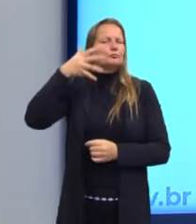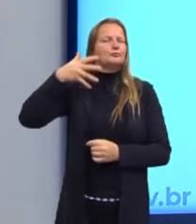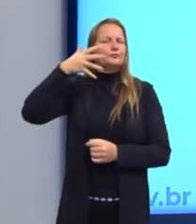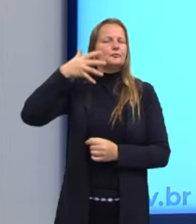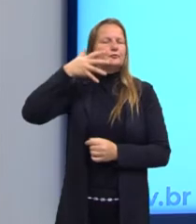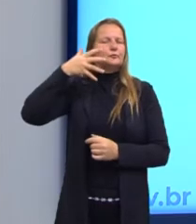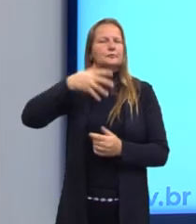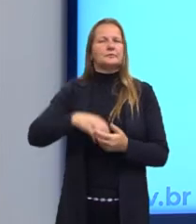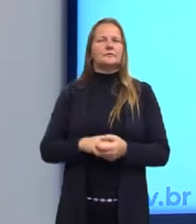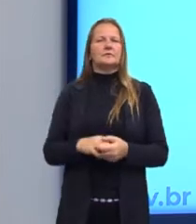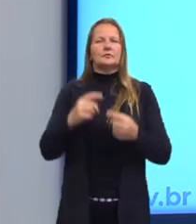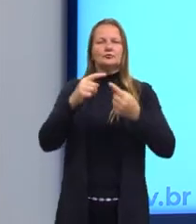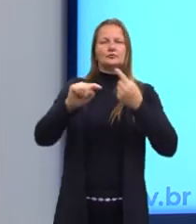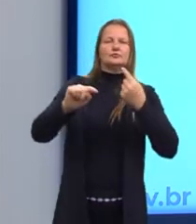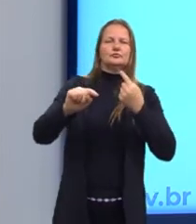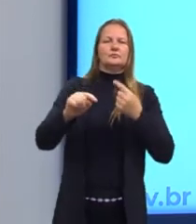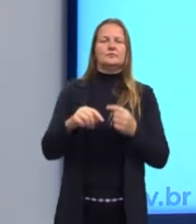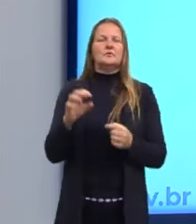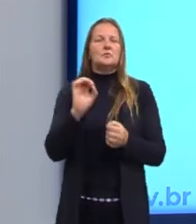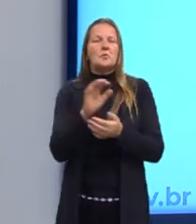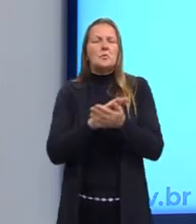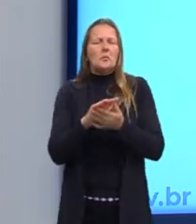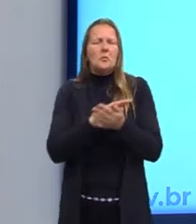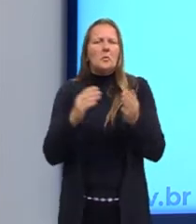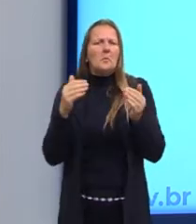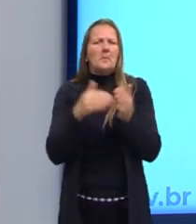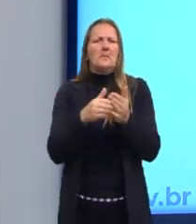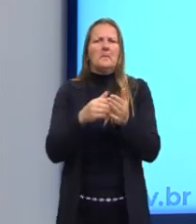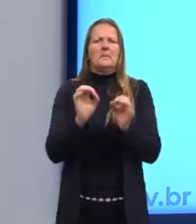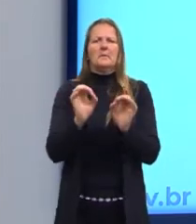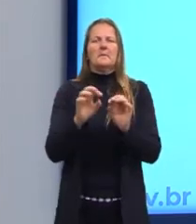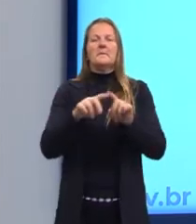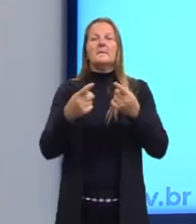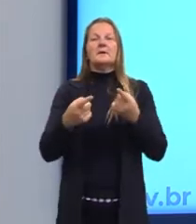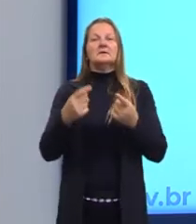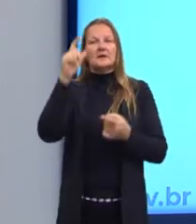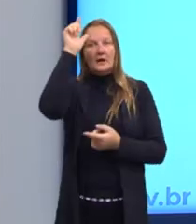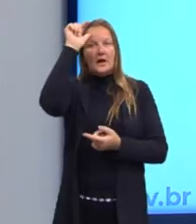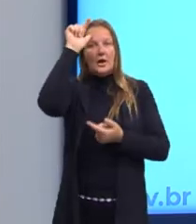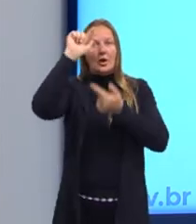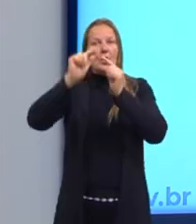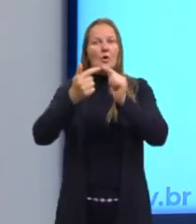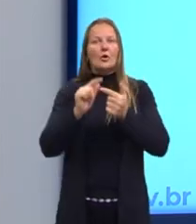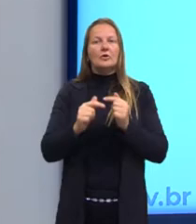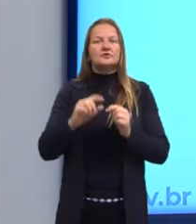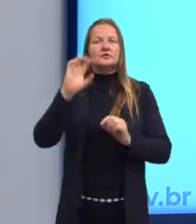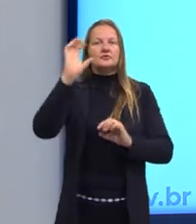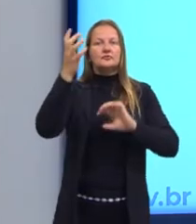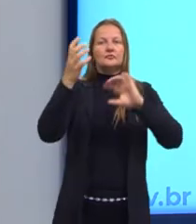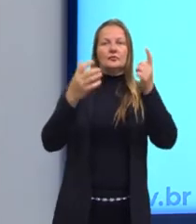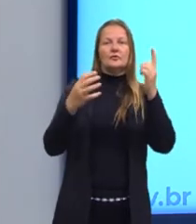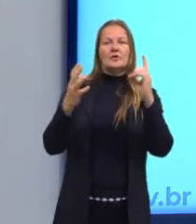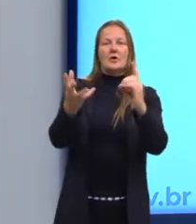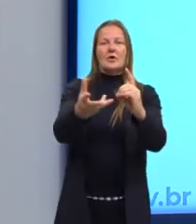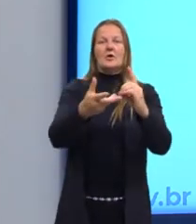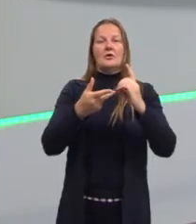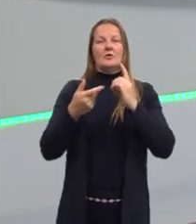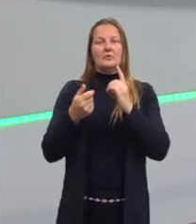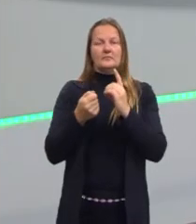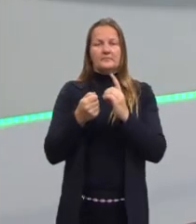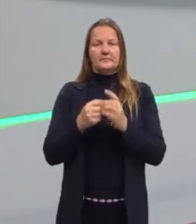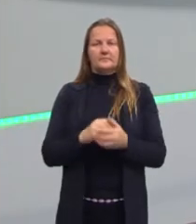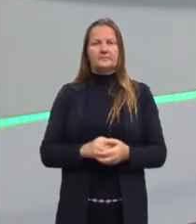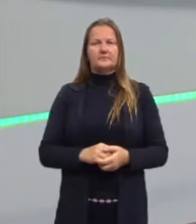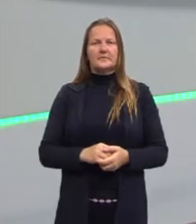contraditório não se chegaria a lugar algum. E a lógica realmente apresenta alguns problemas. A dialética, desculpa. A dialética,